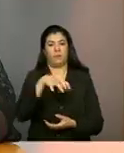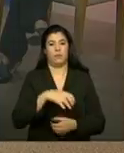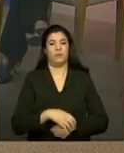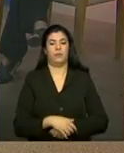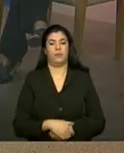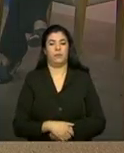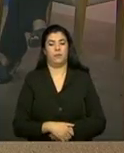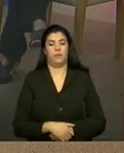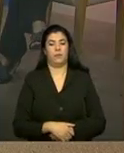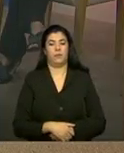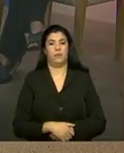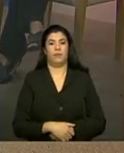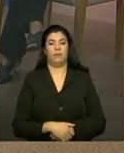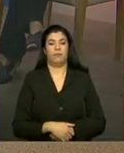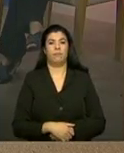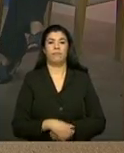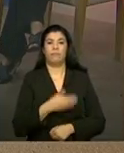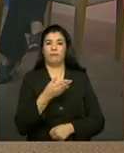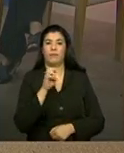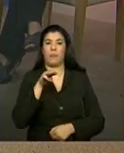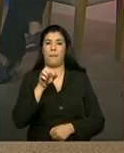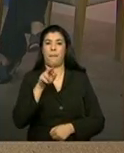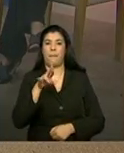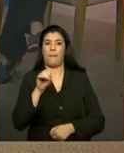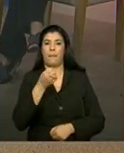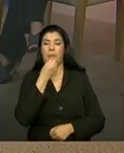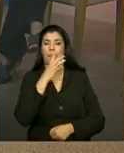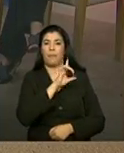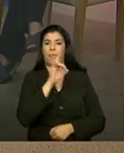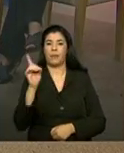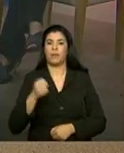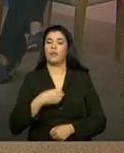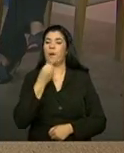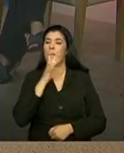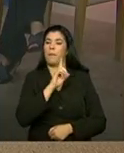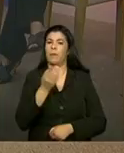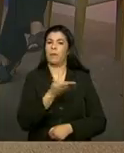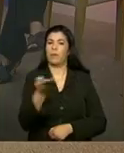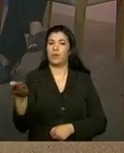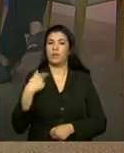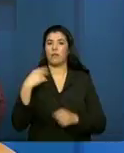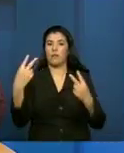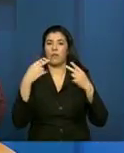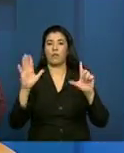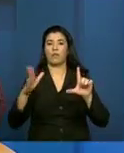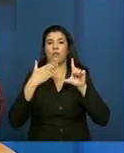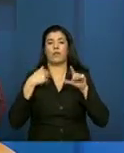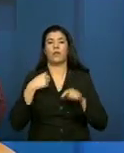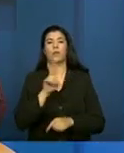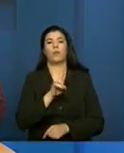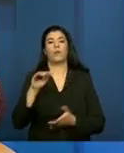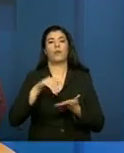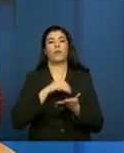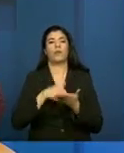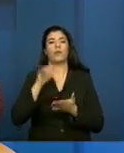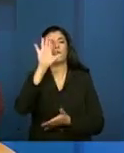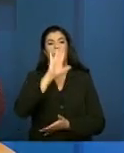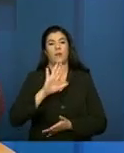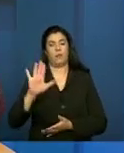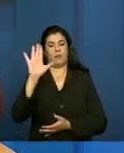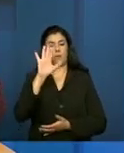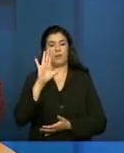Bom, Márcia. Bom dia a todos e todas que nos assistem. É prazer estar aqui, em nome da Secretaria Nacional,